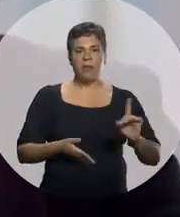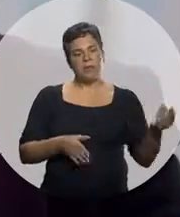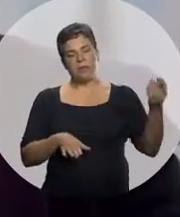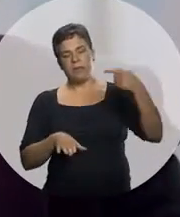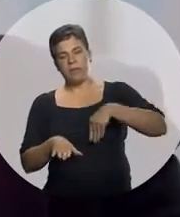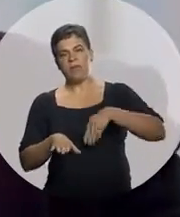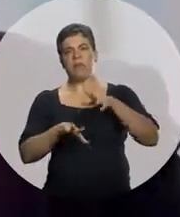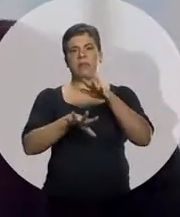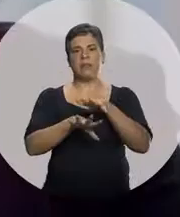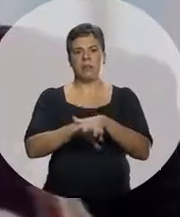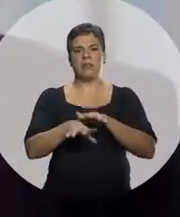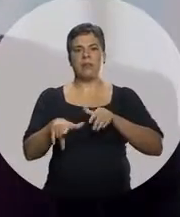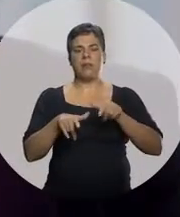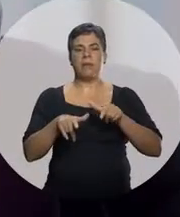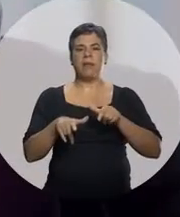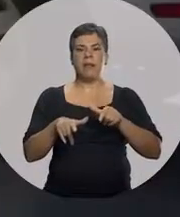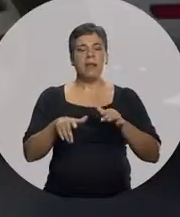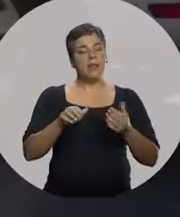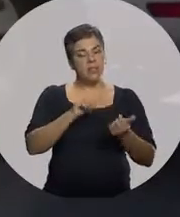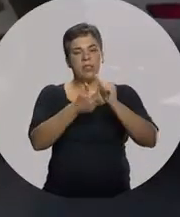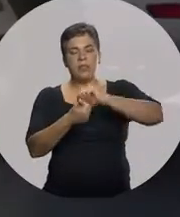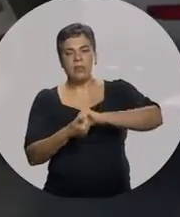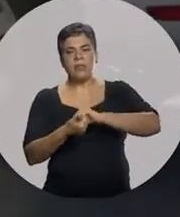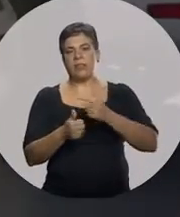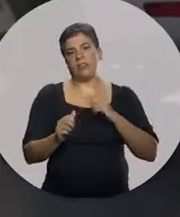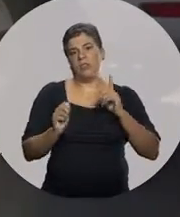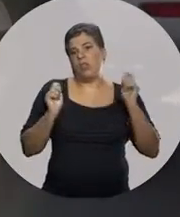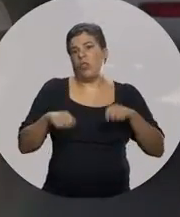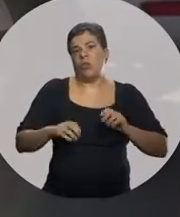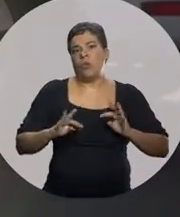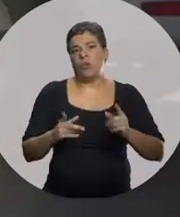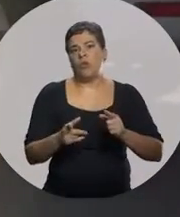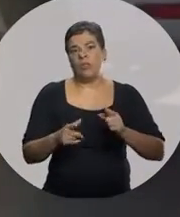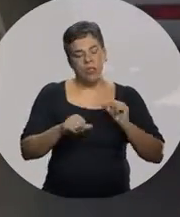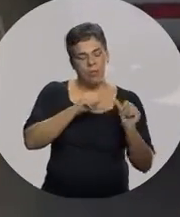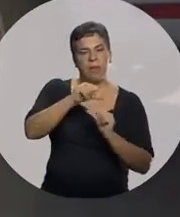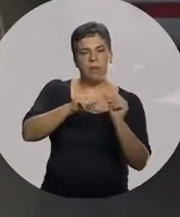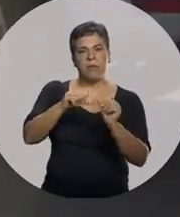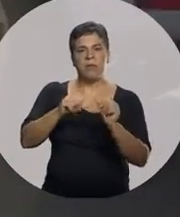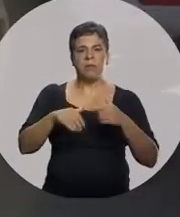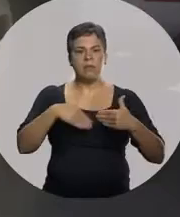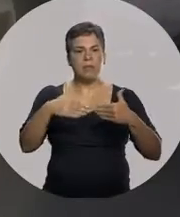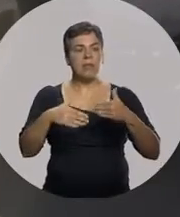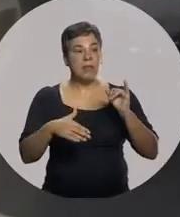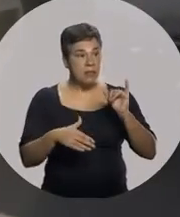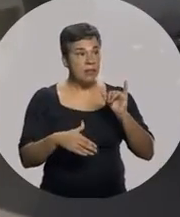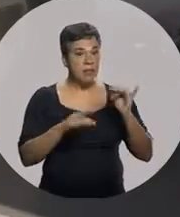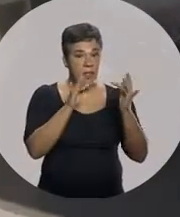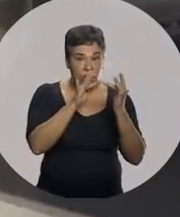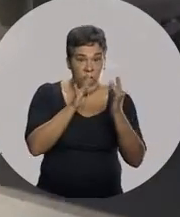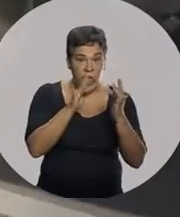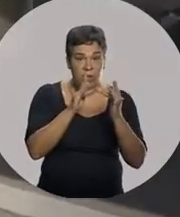vir trabalhar com a gente Mesmo sem a gente ter todas as condições Porque a gente só consegue mudar aquilo no meio do caminho, né? Se eu conheço, se eu